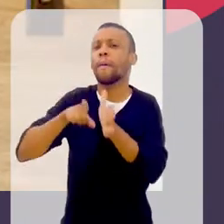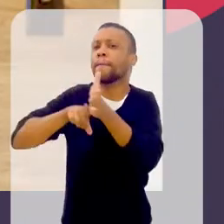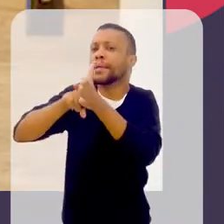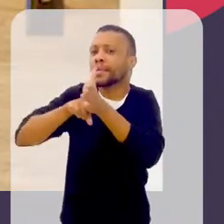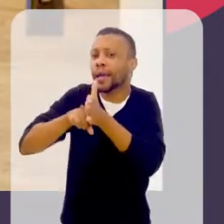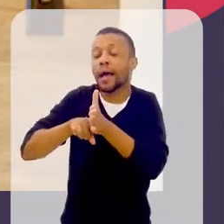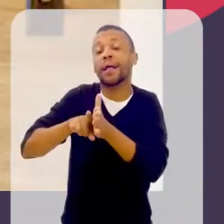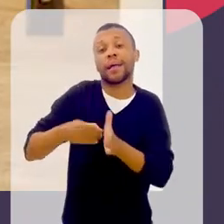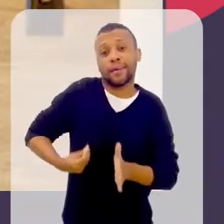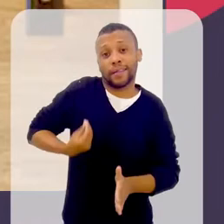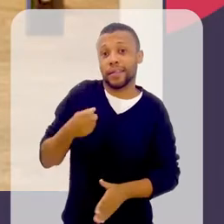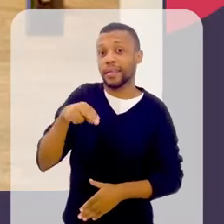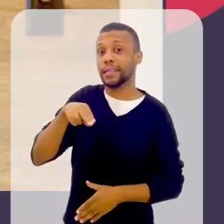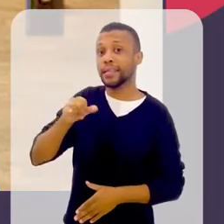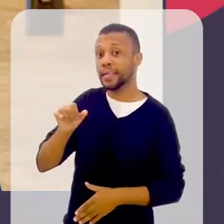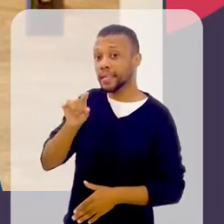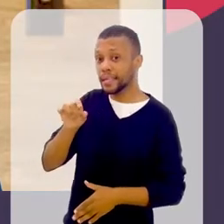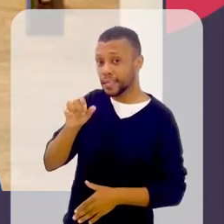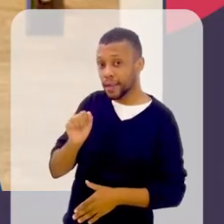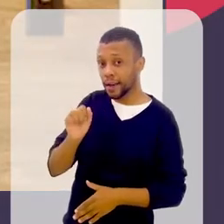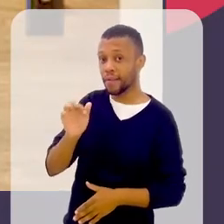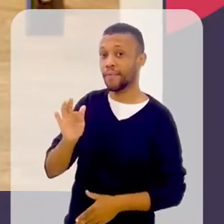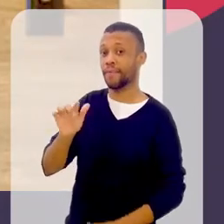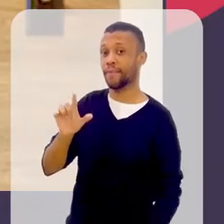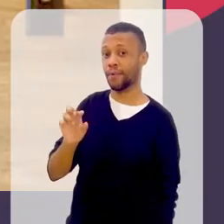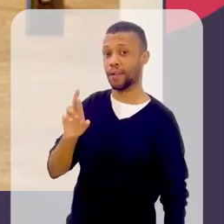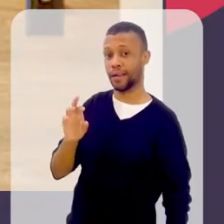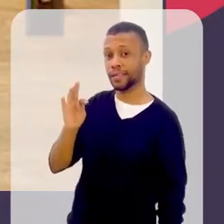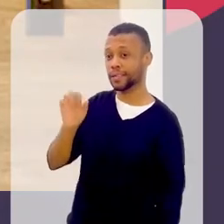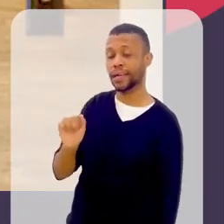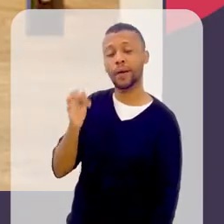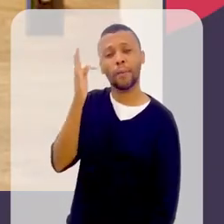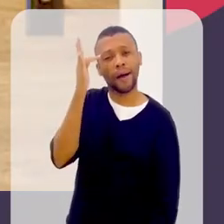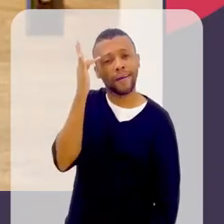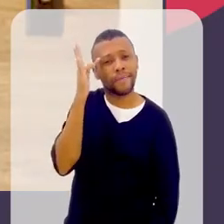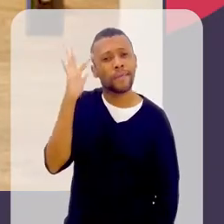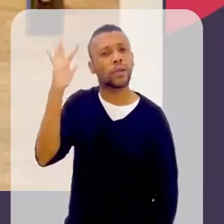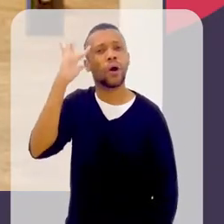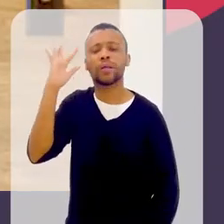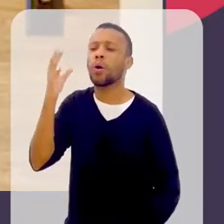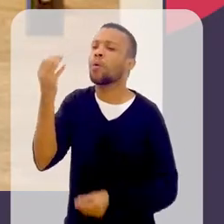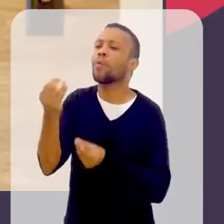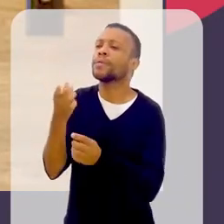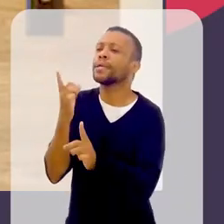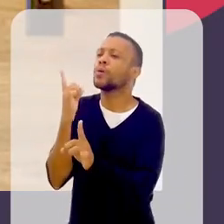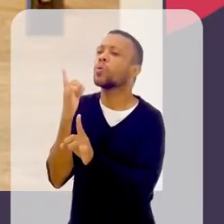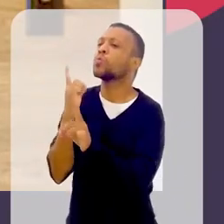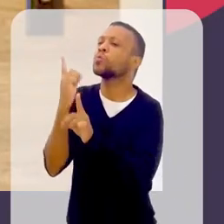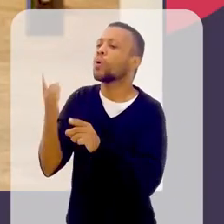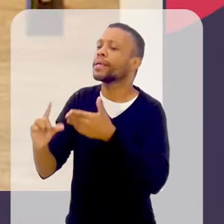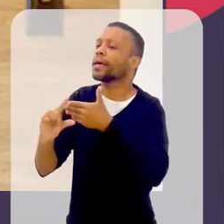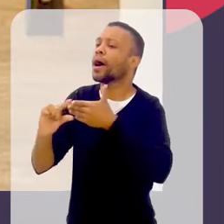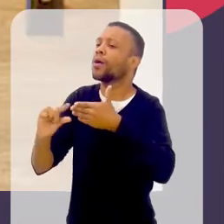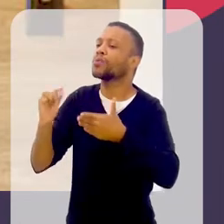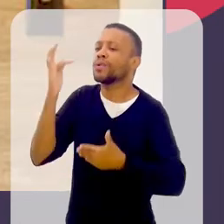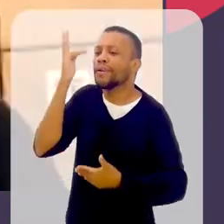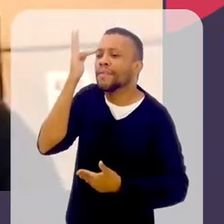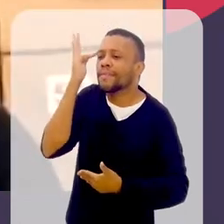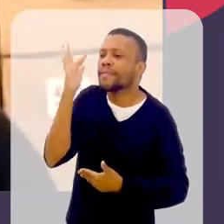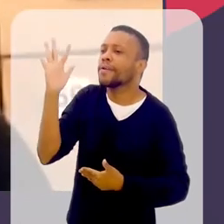decidiu pesquisar a vida da Nísia Floresta, que é uma filósofa. Como que você chegou a essa filósofa?